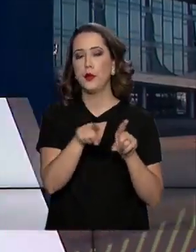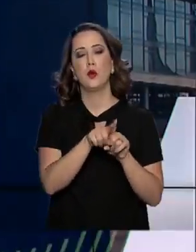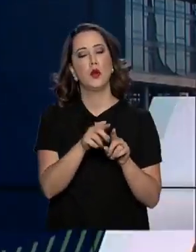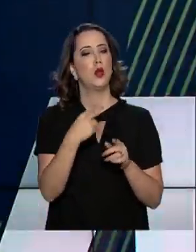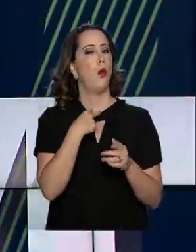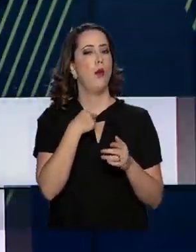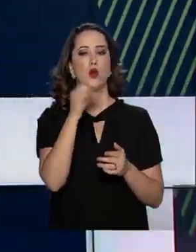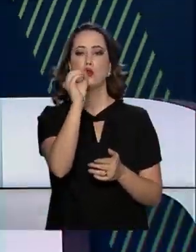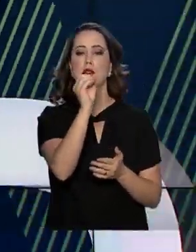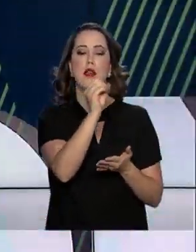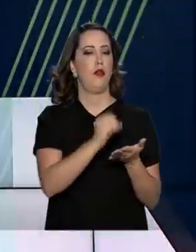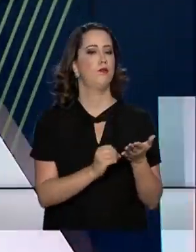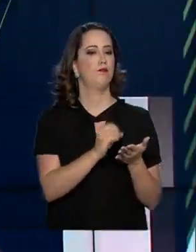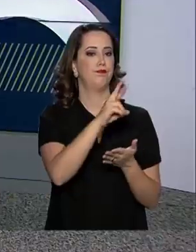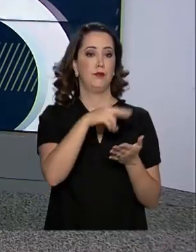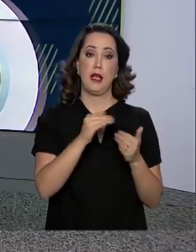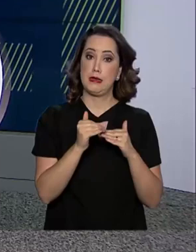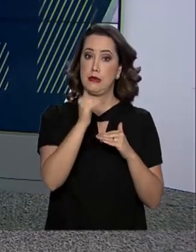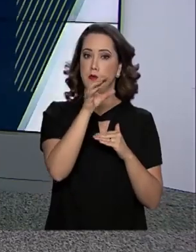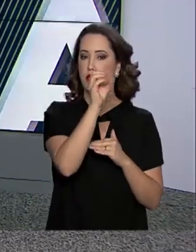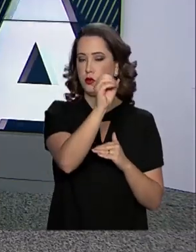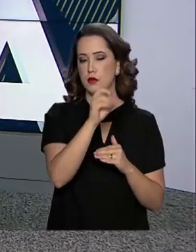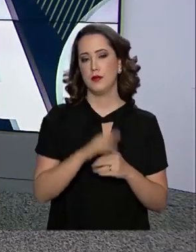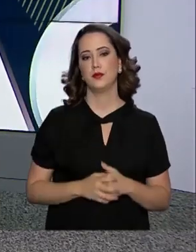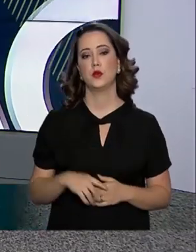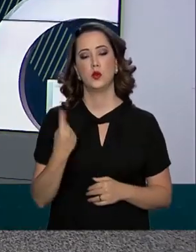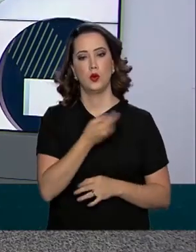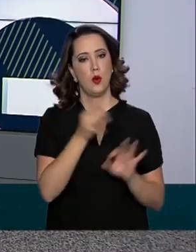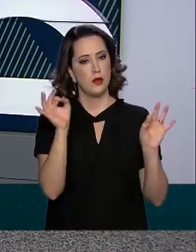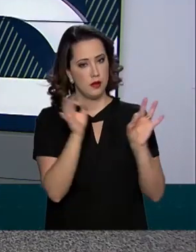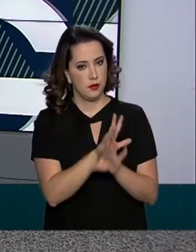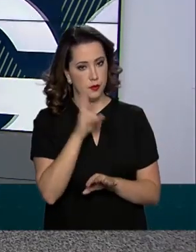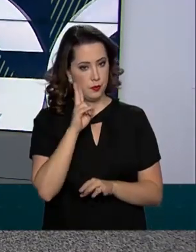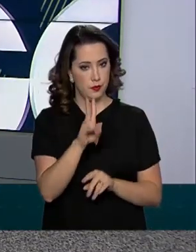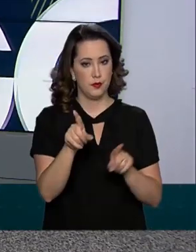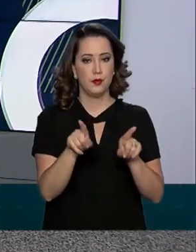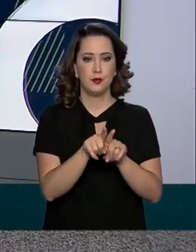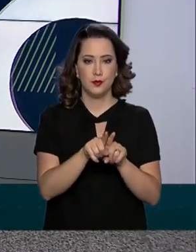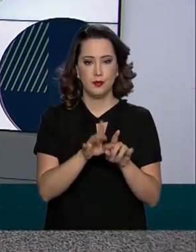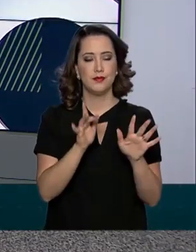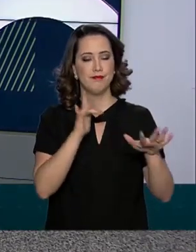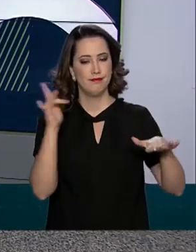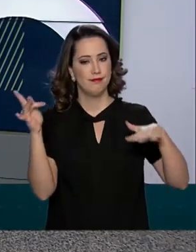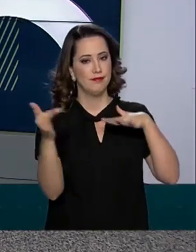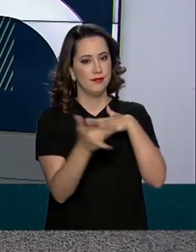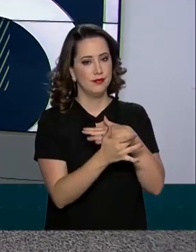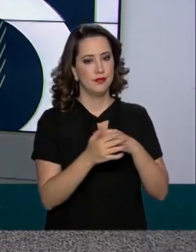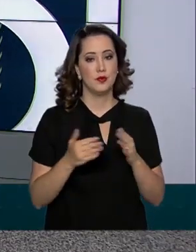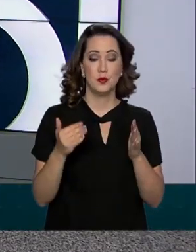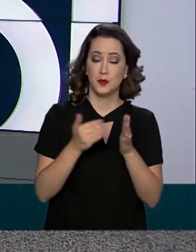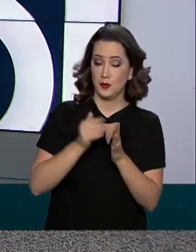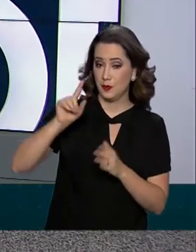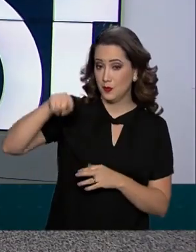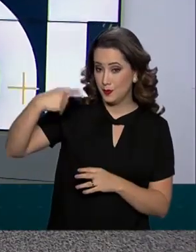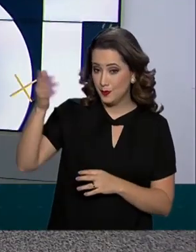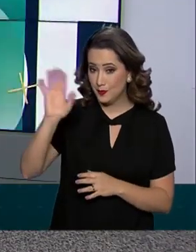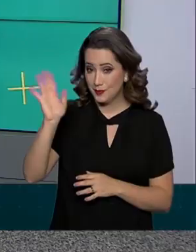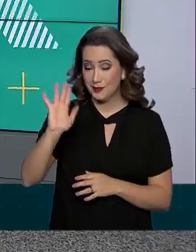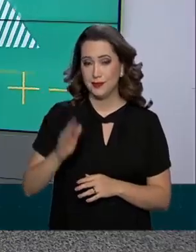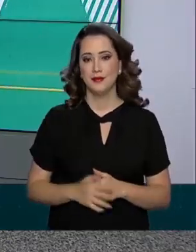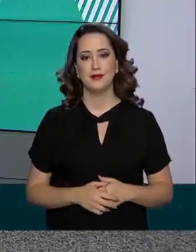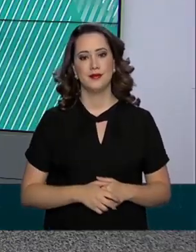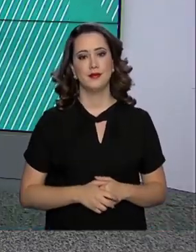e não zerou a redação. O governo agora fica por aqui e continue nos acompanhando também pelas redes sociais.